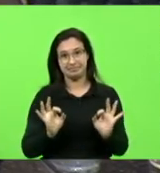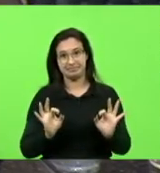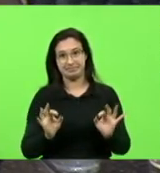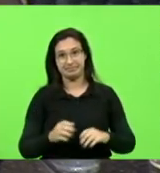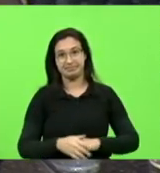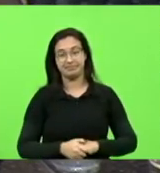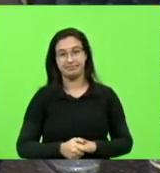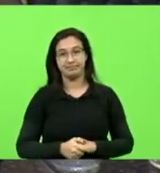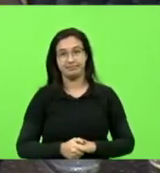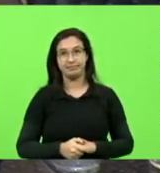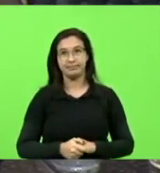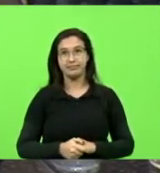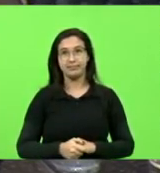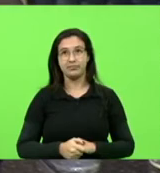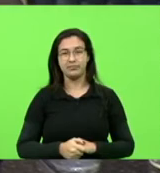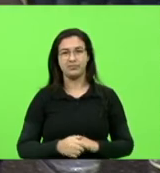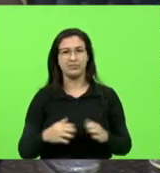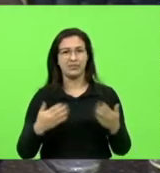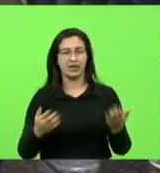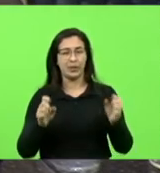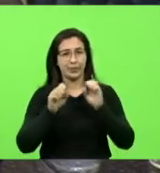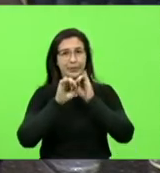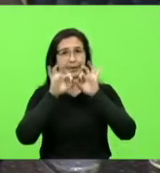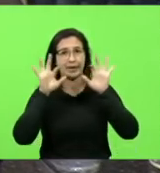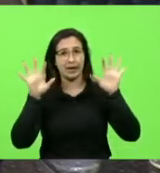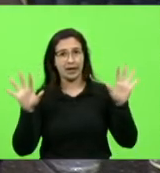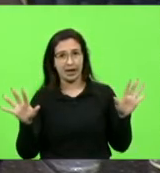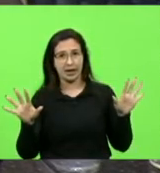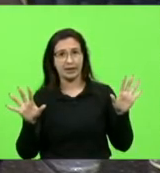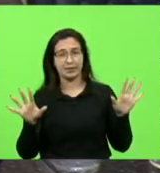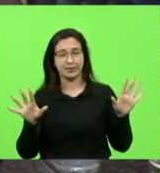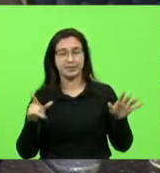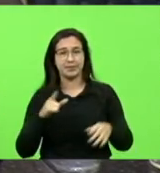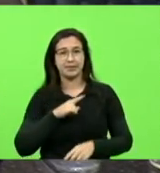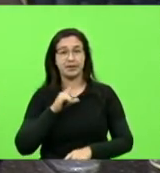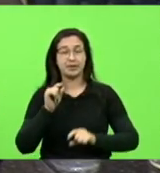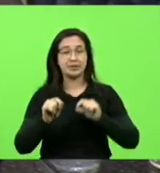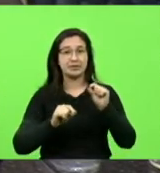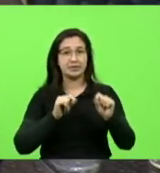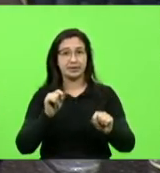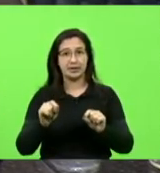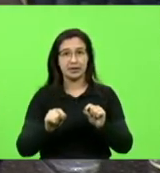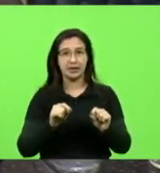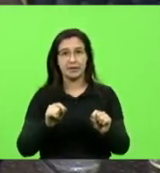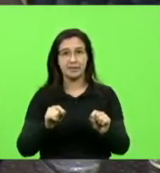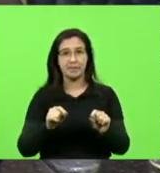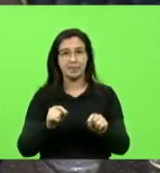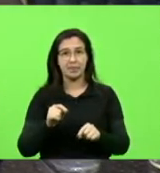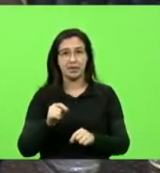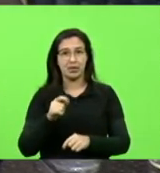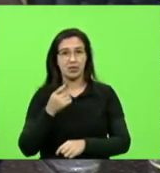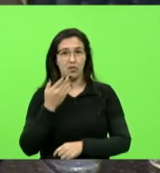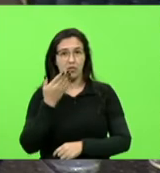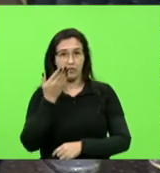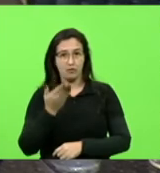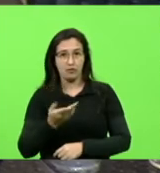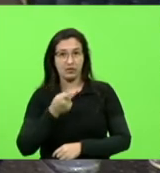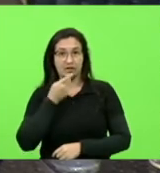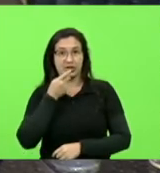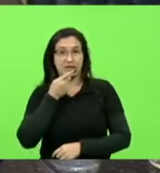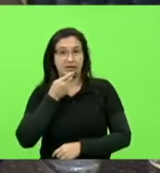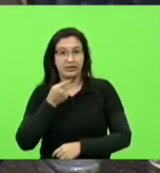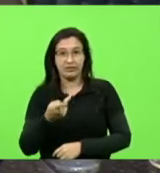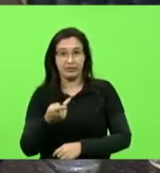Então, fica muito claro e nítido que não é o que você fala, e sim quem